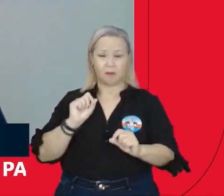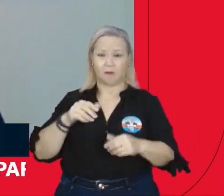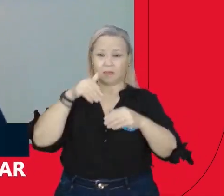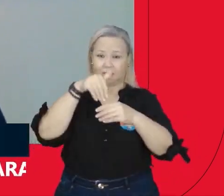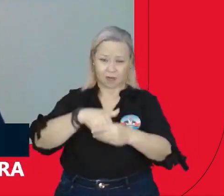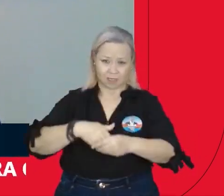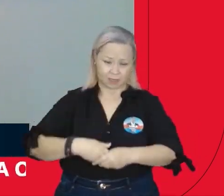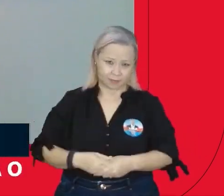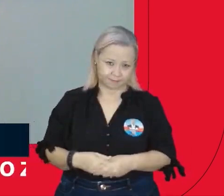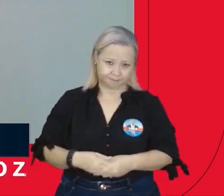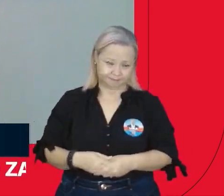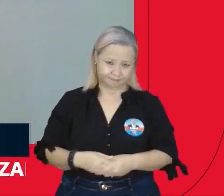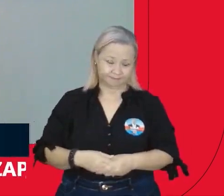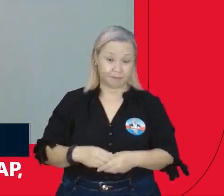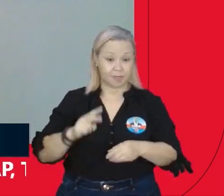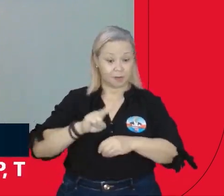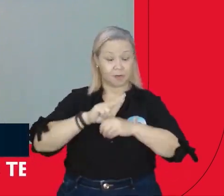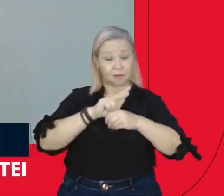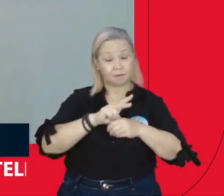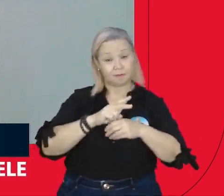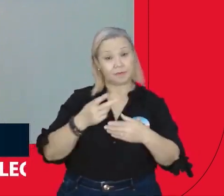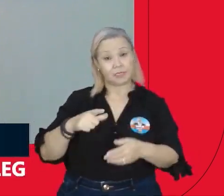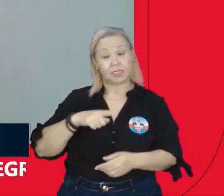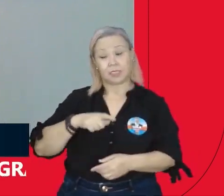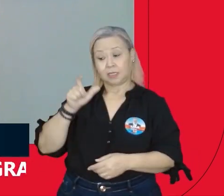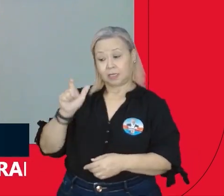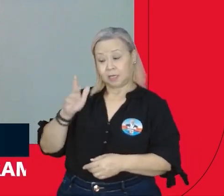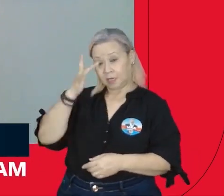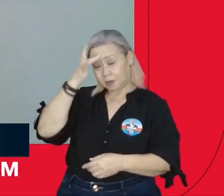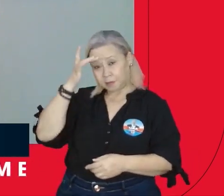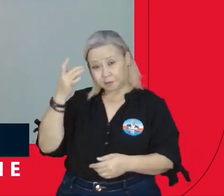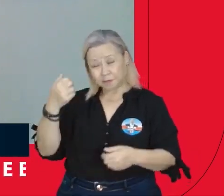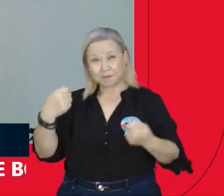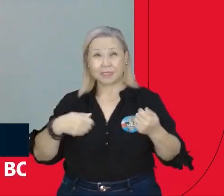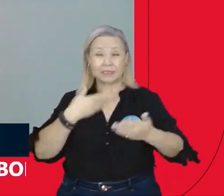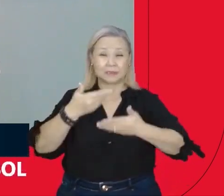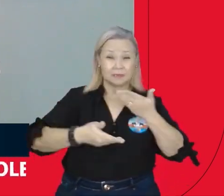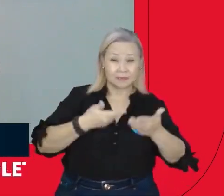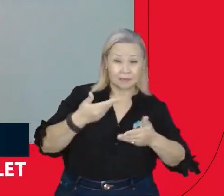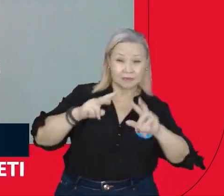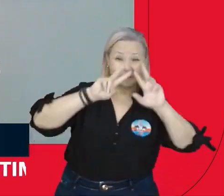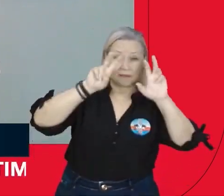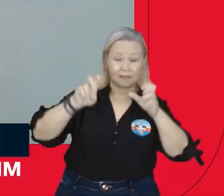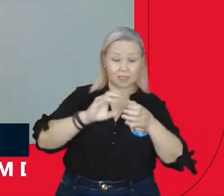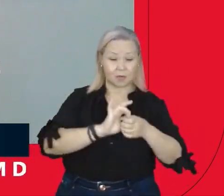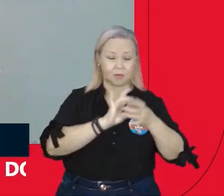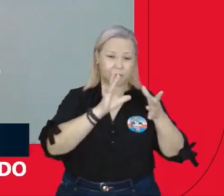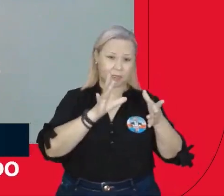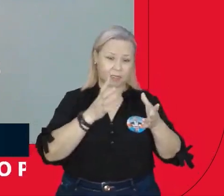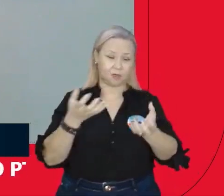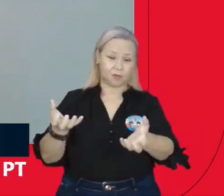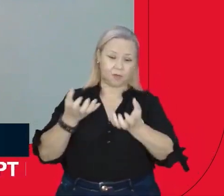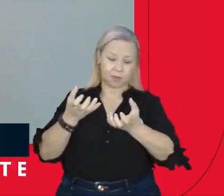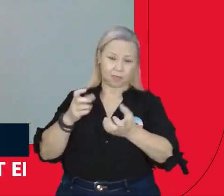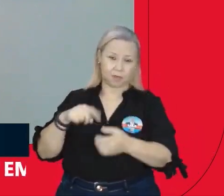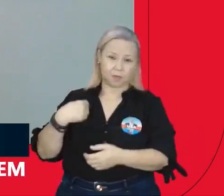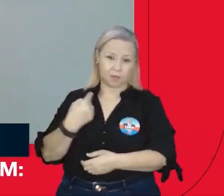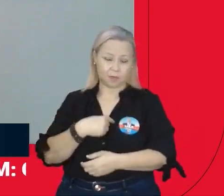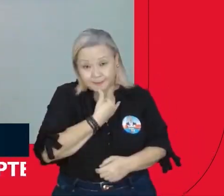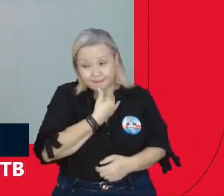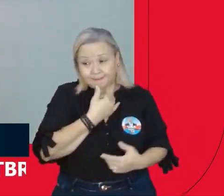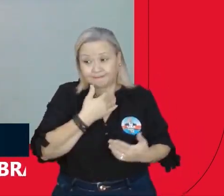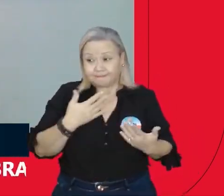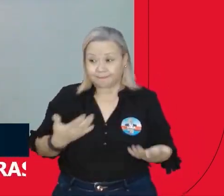nossa soberania, mas tem a ver com a democracia, tem a ver com o Brasil, com o destino que nós queremos para nossos filhos, para nossos